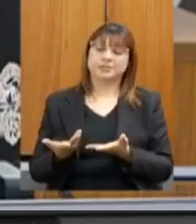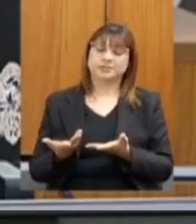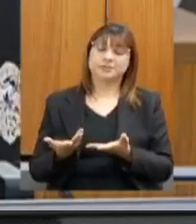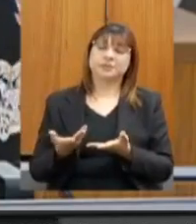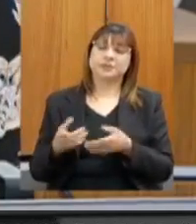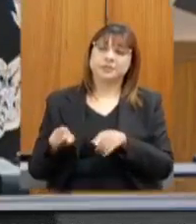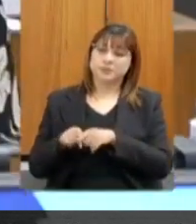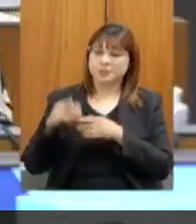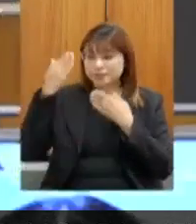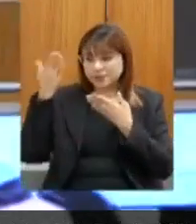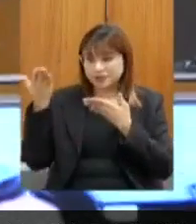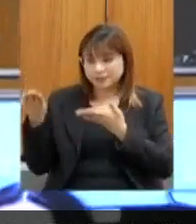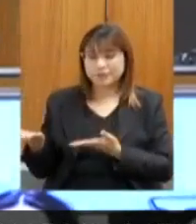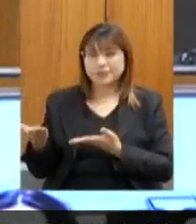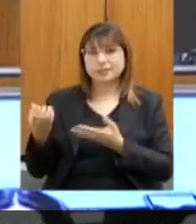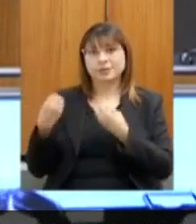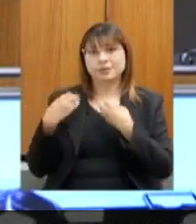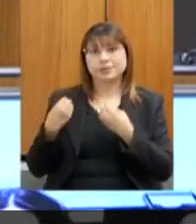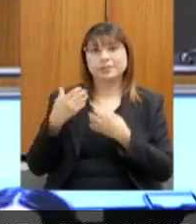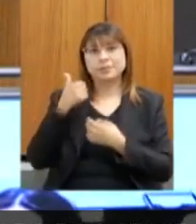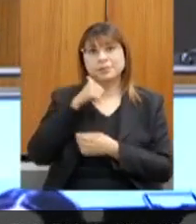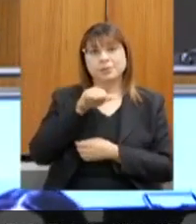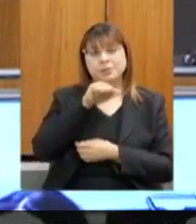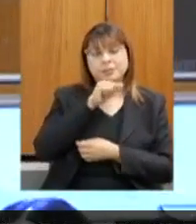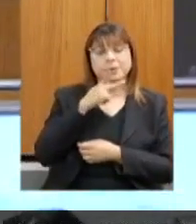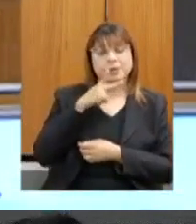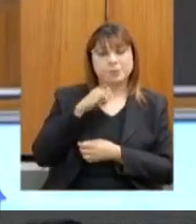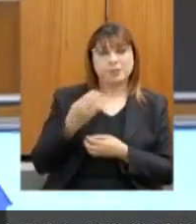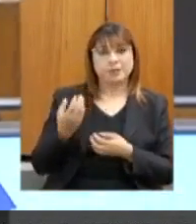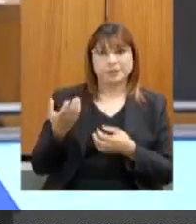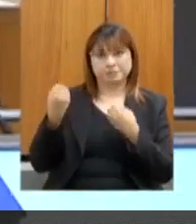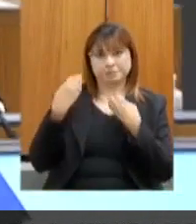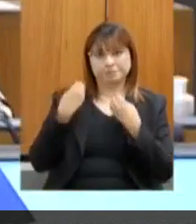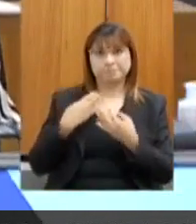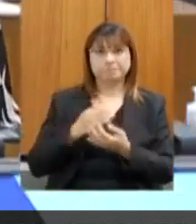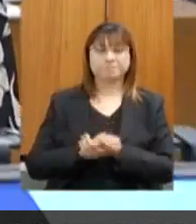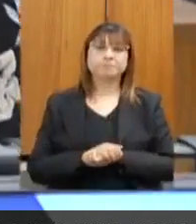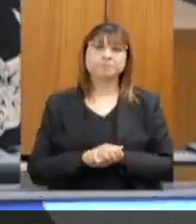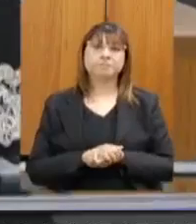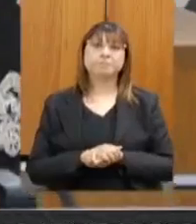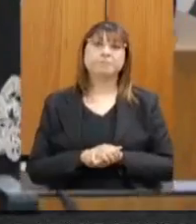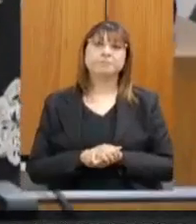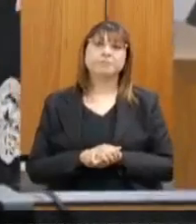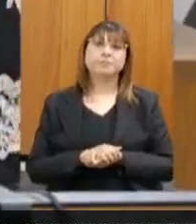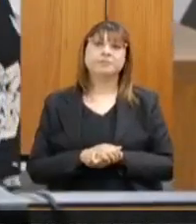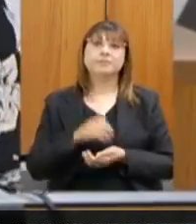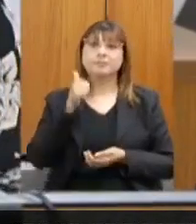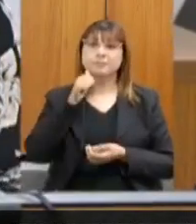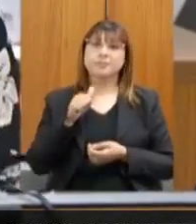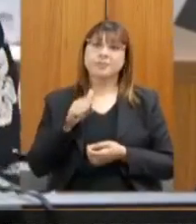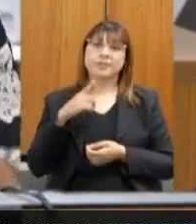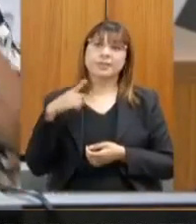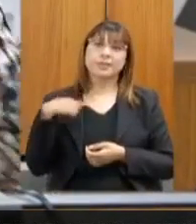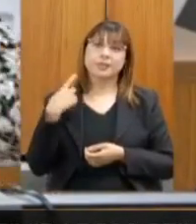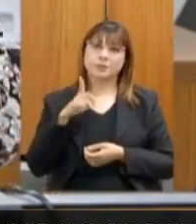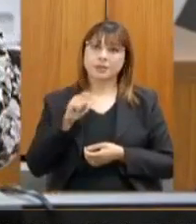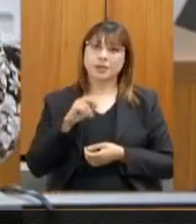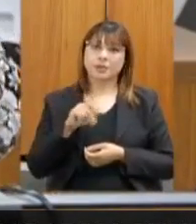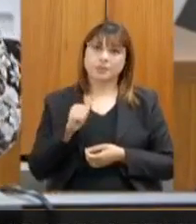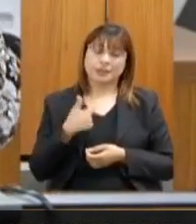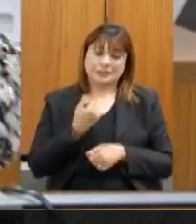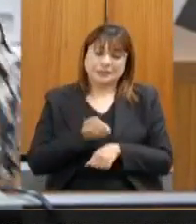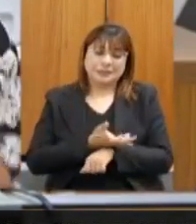e a pessoa que eu sou hoje, a meu pai e a minha mãe. Bem, deputada Laura, retomando aqui pós a